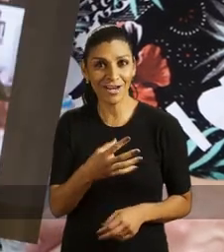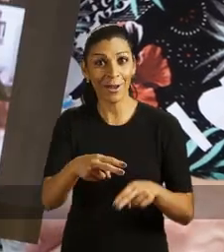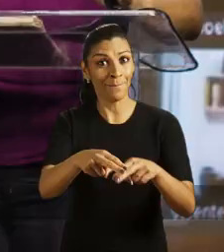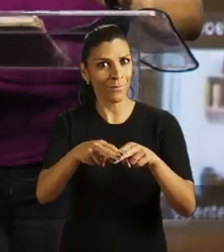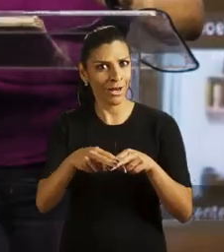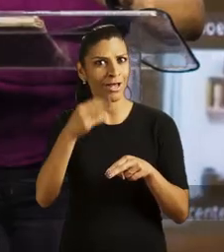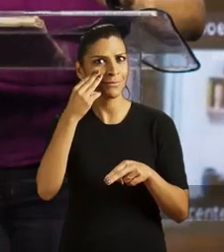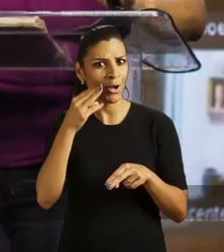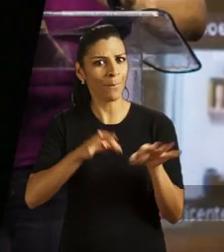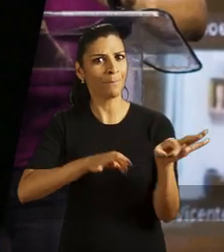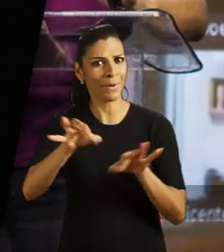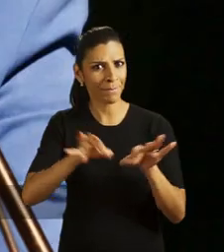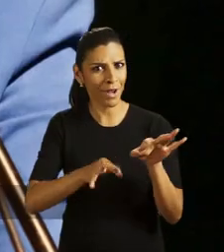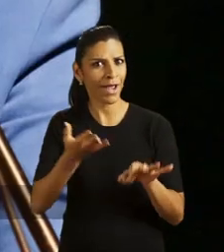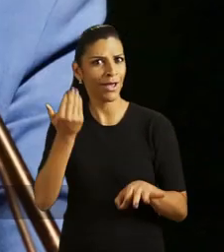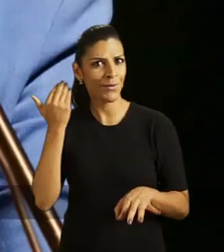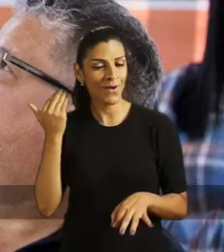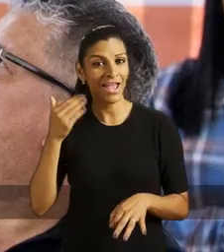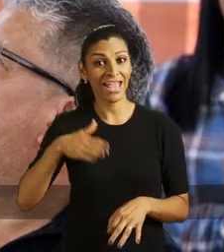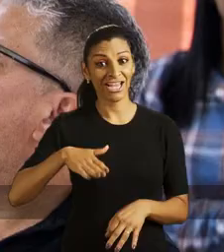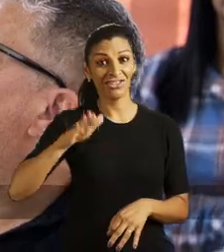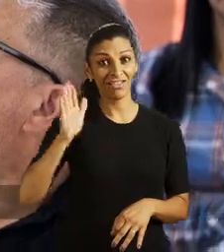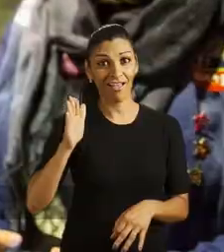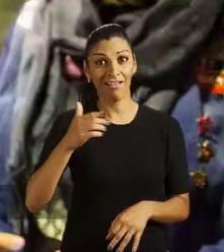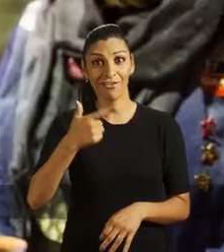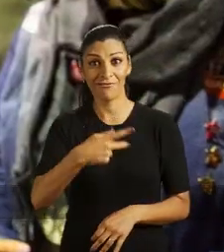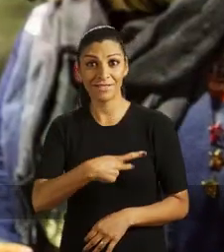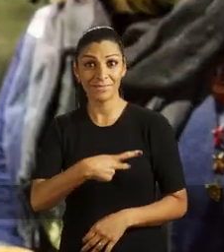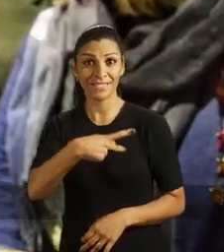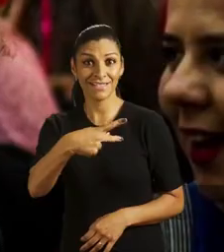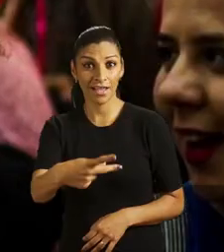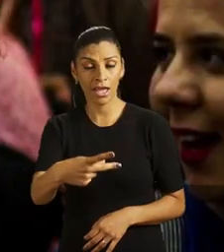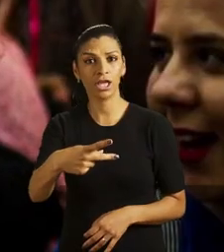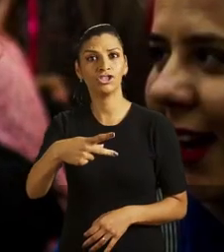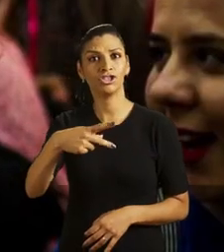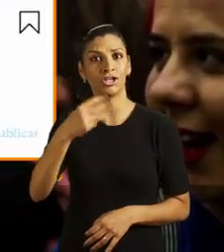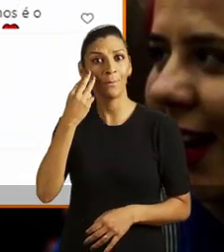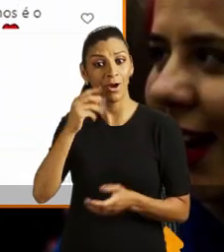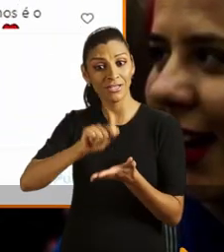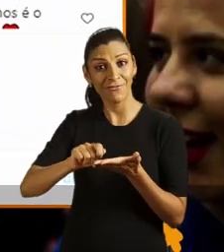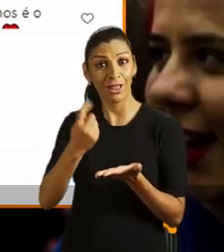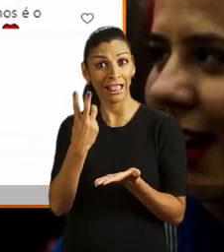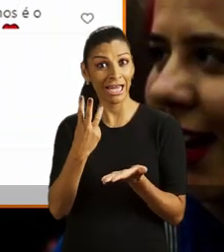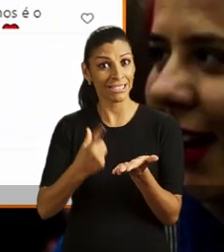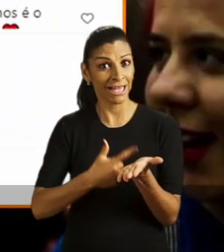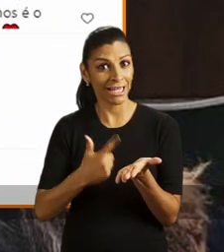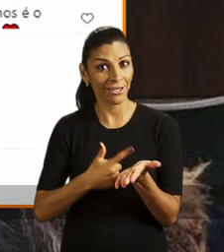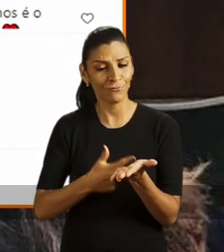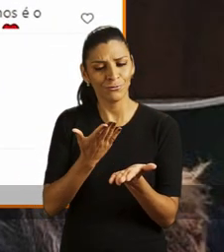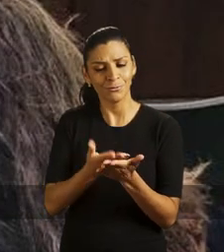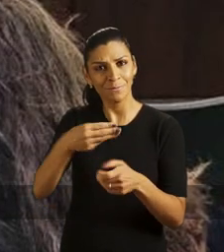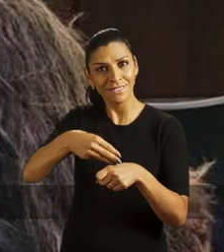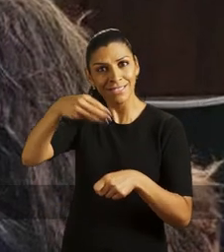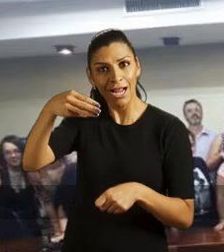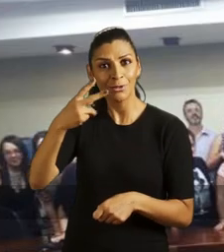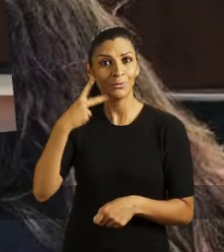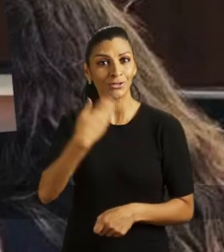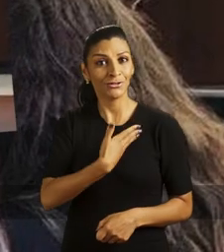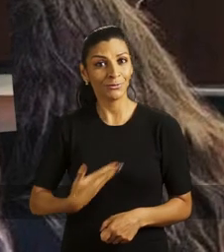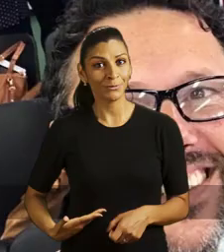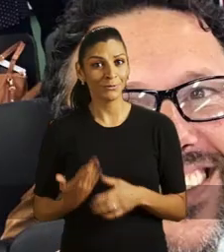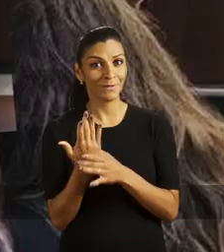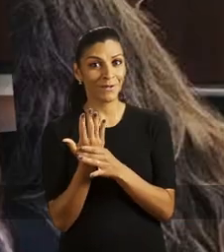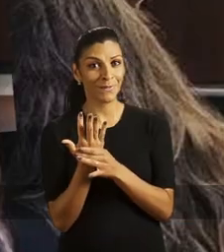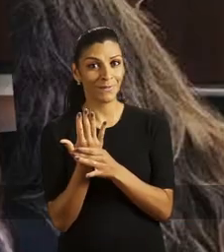inovadoras? Porque ela se preparou. Depois que foi candidata a vice-presidente, ela escreveu três livros, fez mestrado em